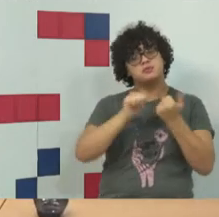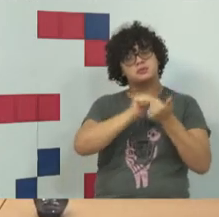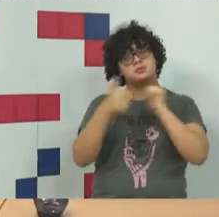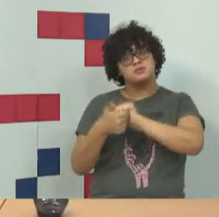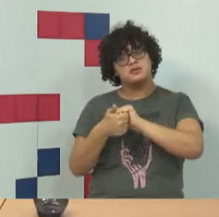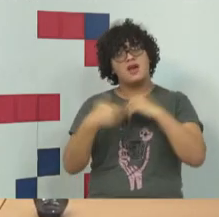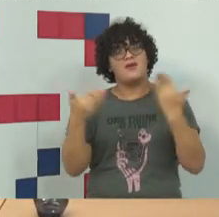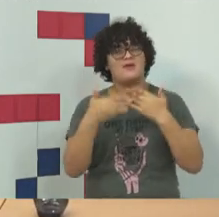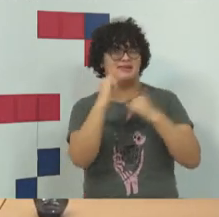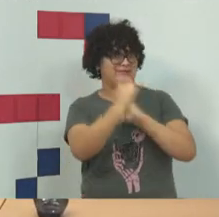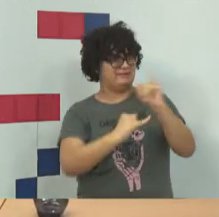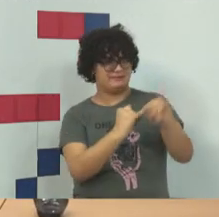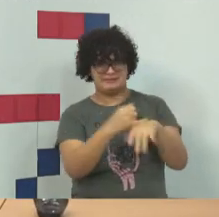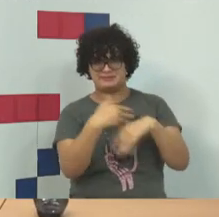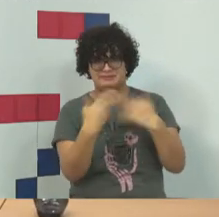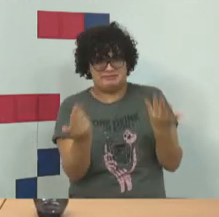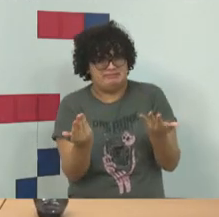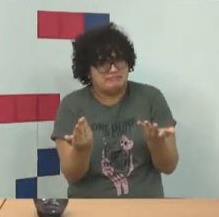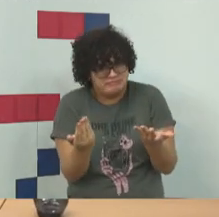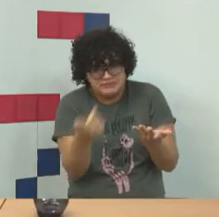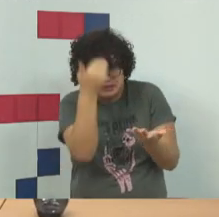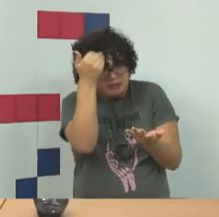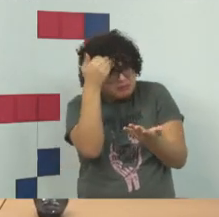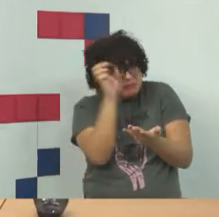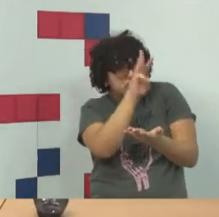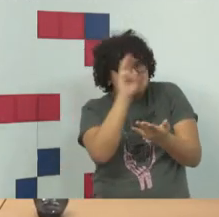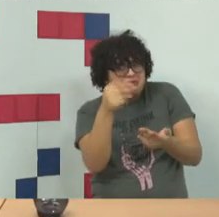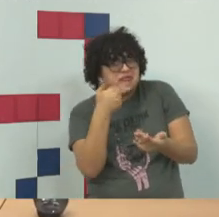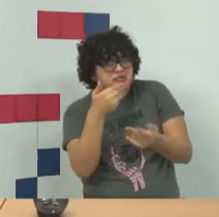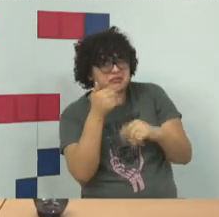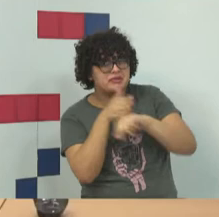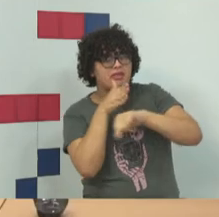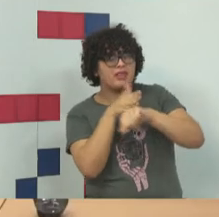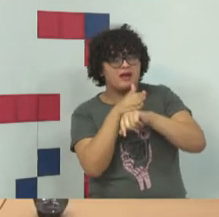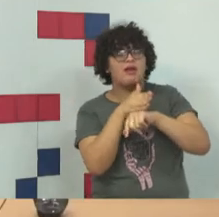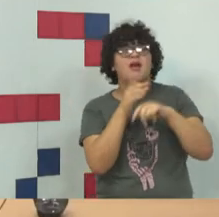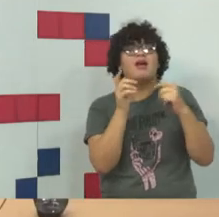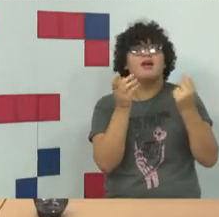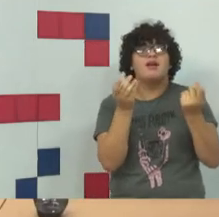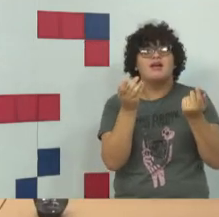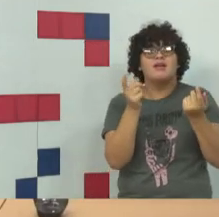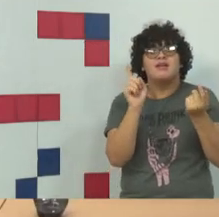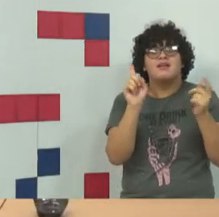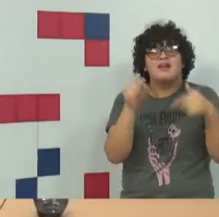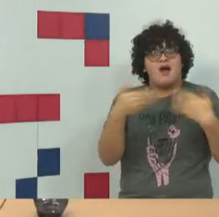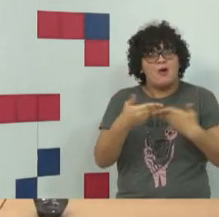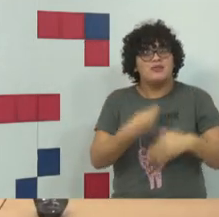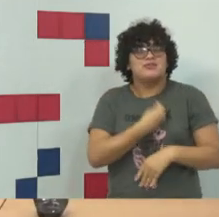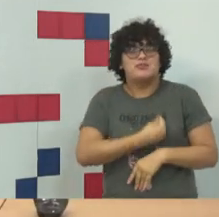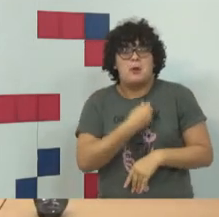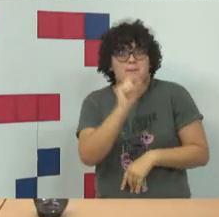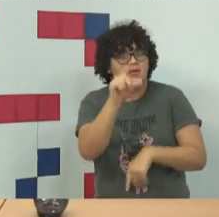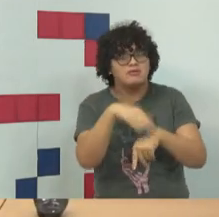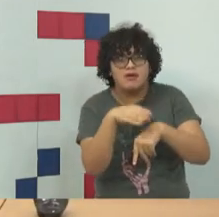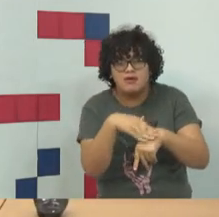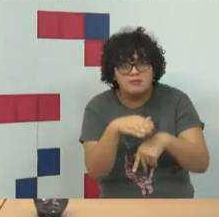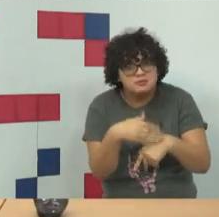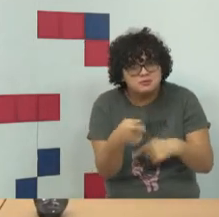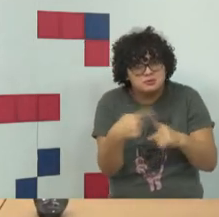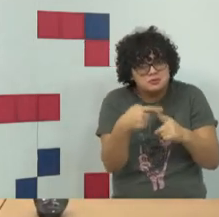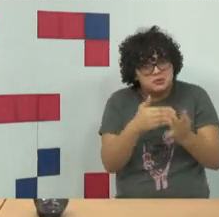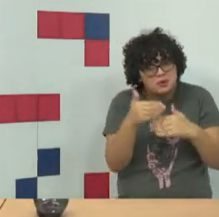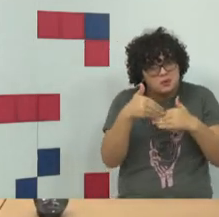Agora, internet, sob a perspectiva temporal, cronológica, nós vivemos há pouco tempo com ele.